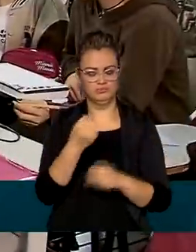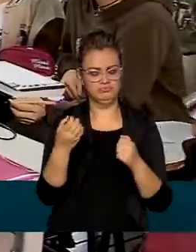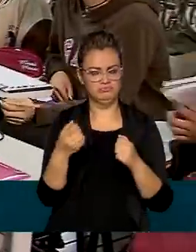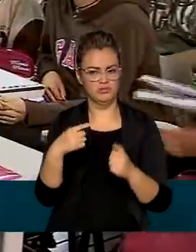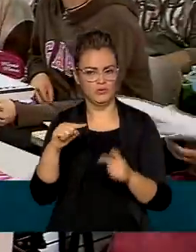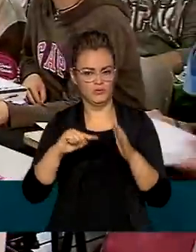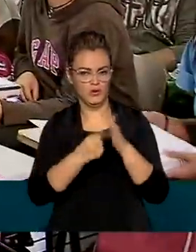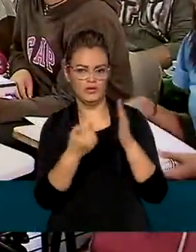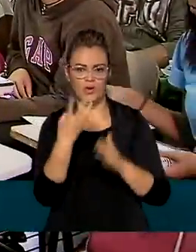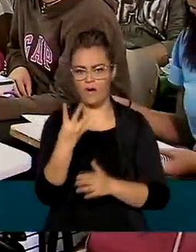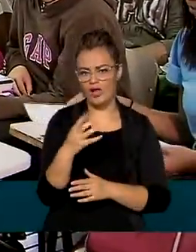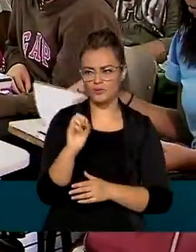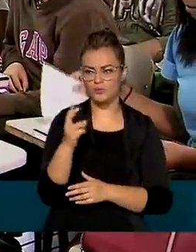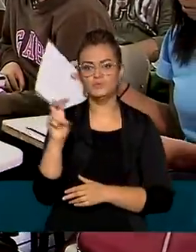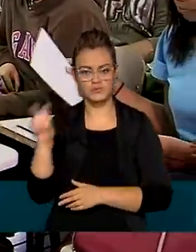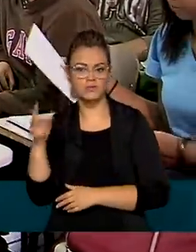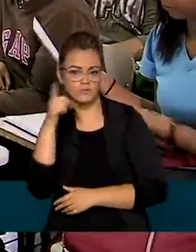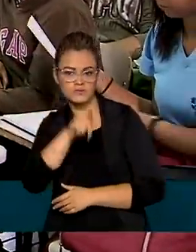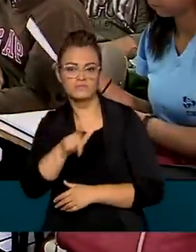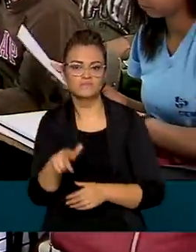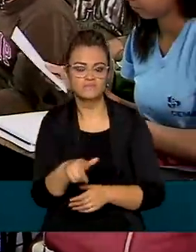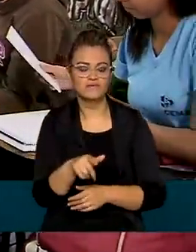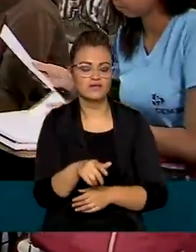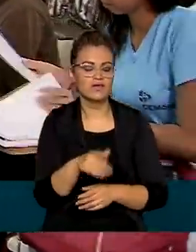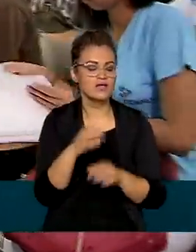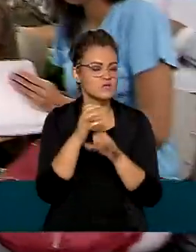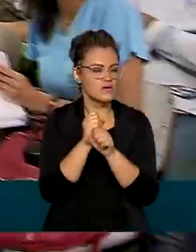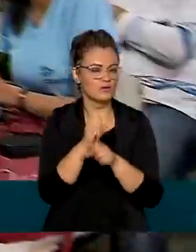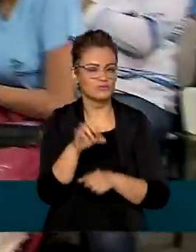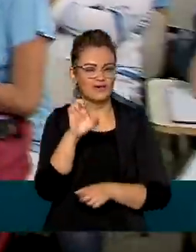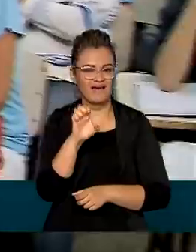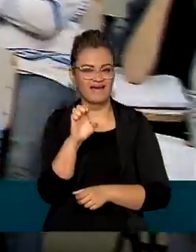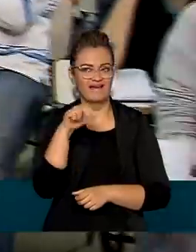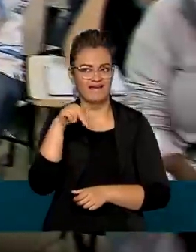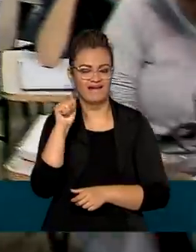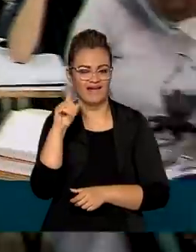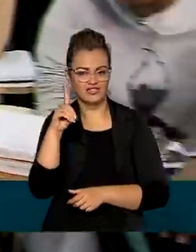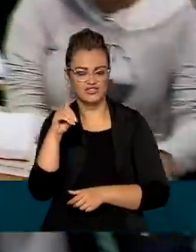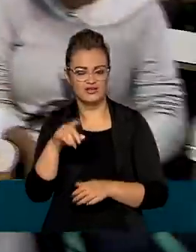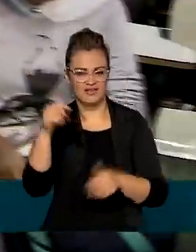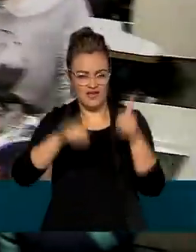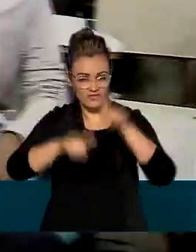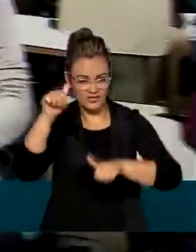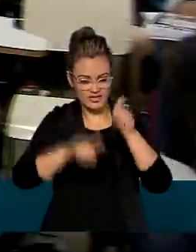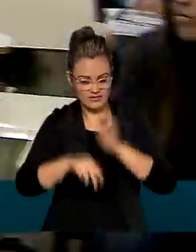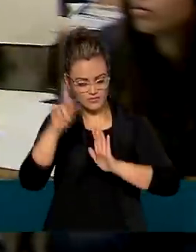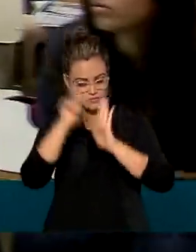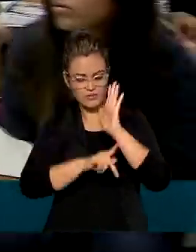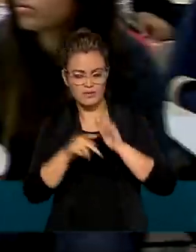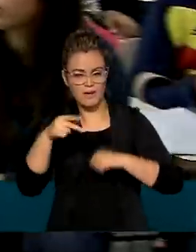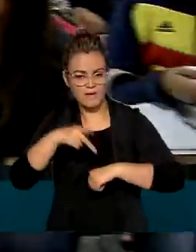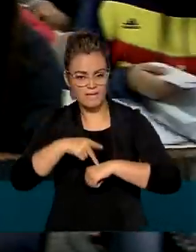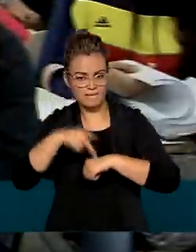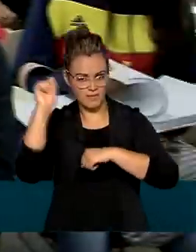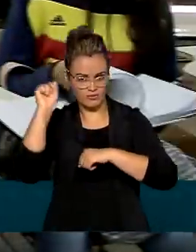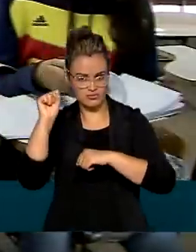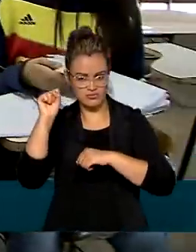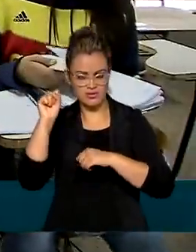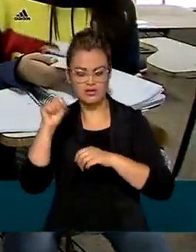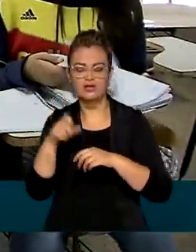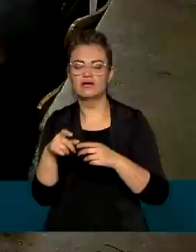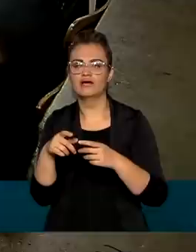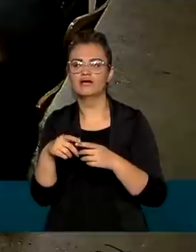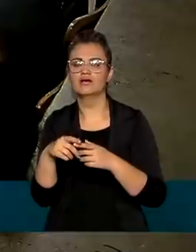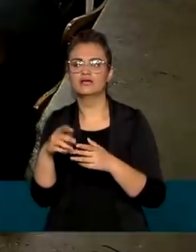ou 5. O cálculo leva em conta os dados do ENAD, a avaliação média dos programas de pós-graduação estricto censo